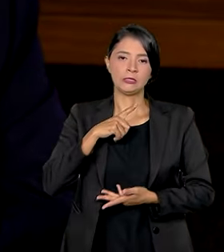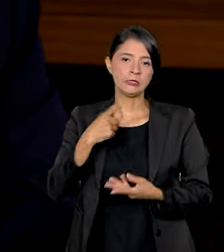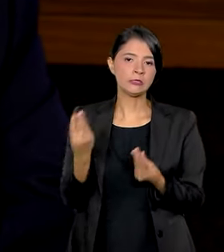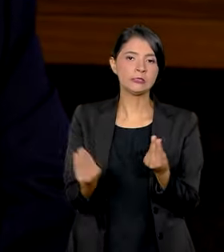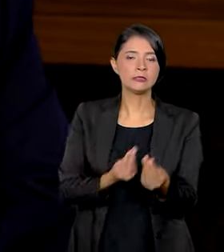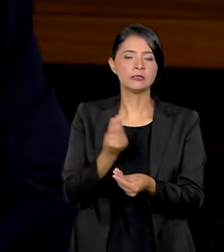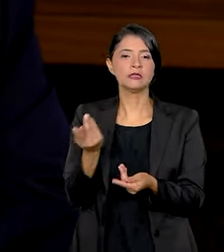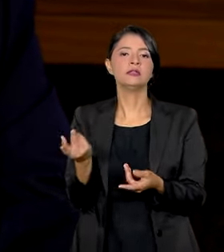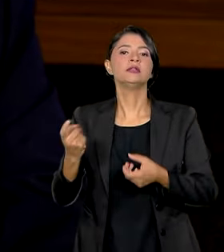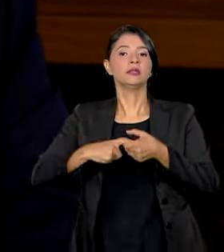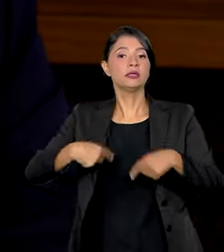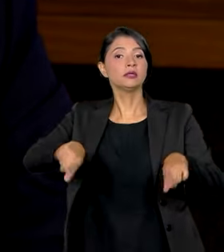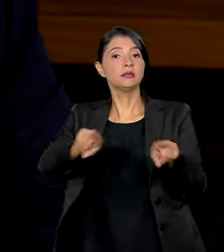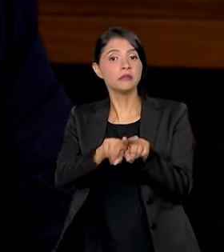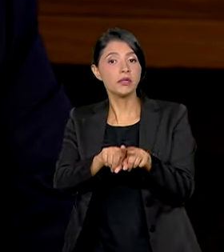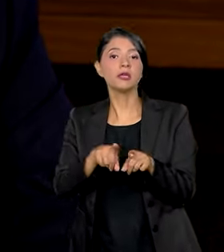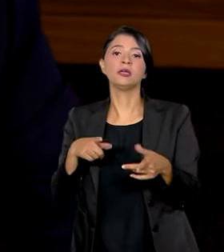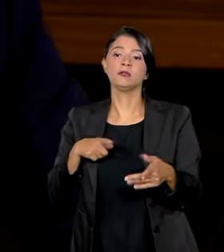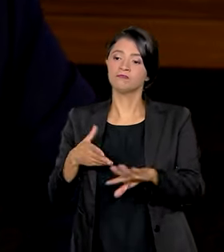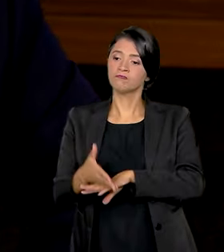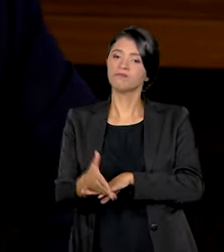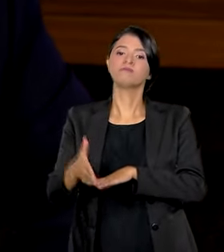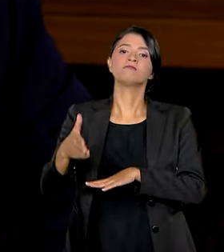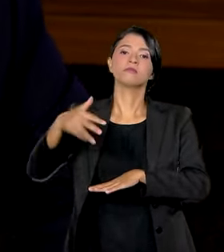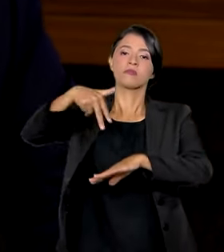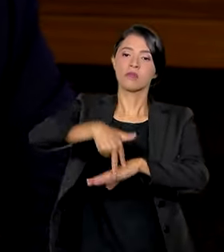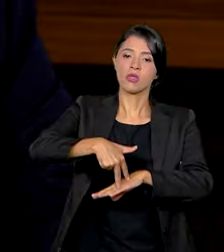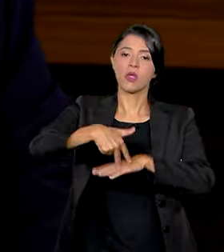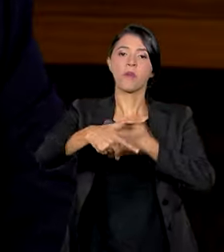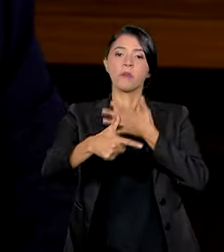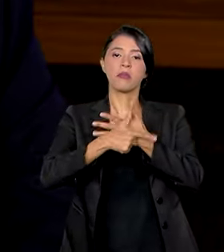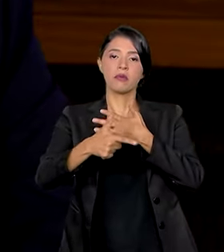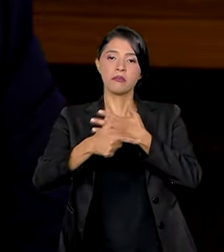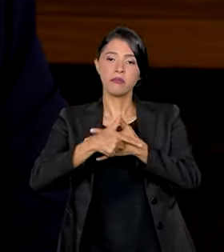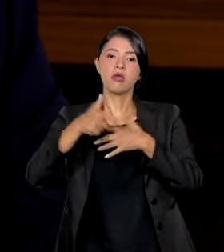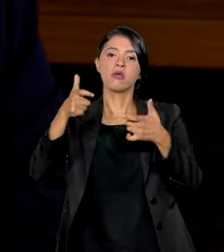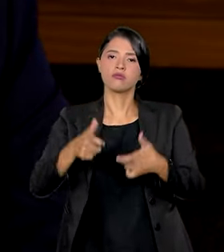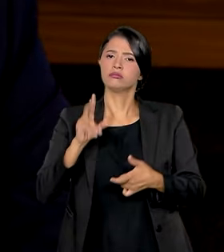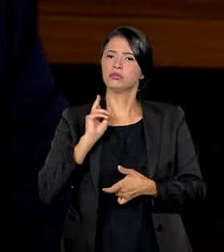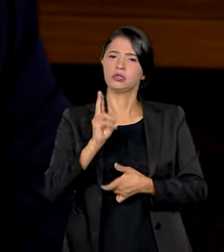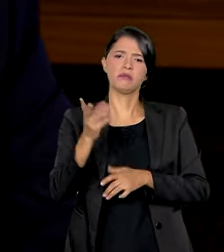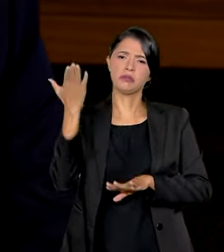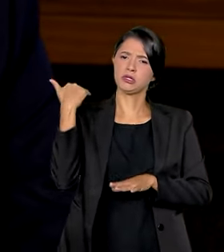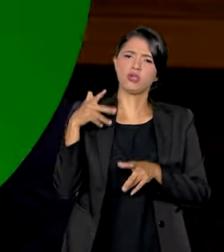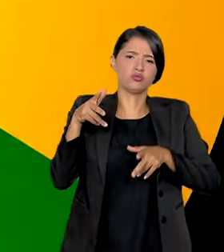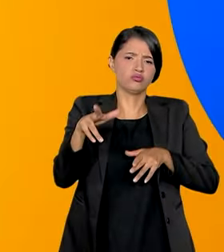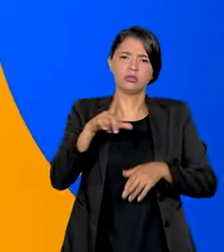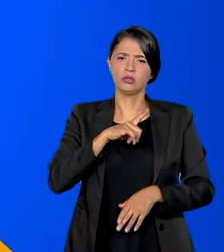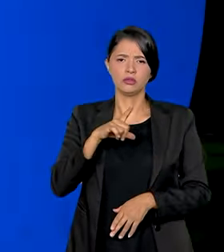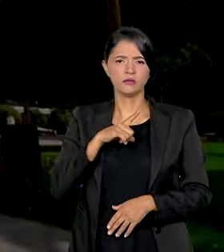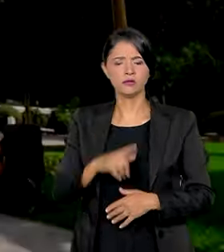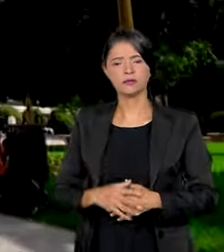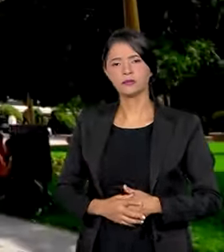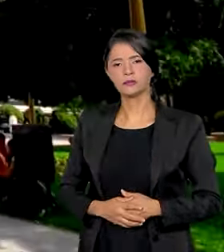voltando a ocupar o papel e o lugar que sempre ocupou no passado.